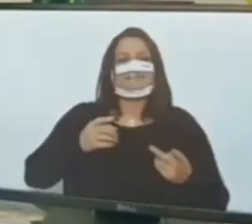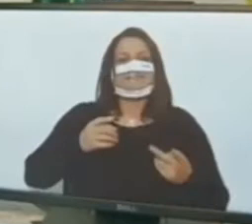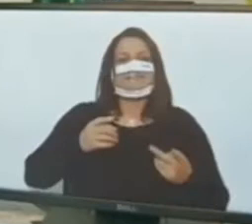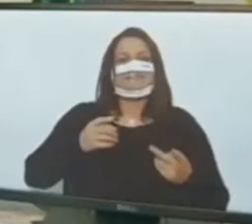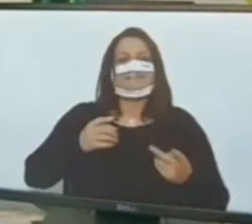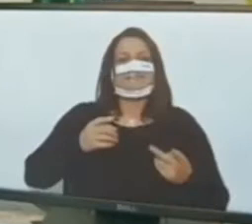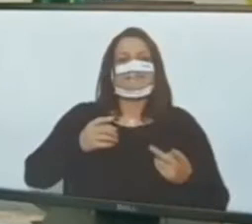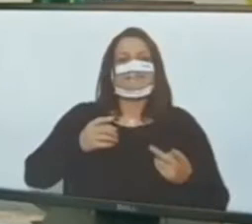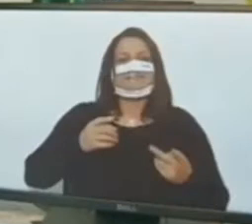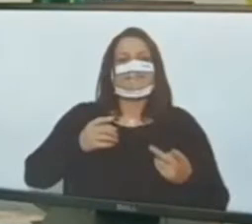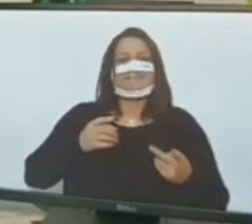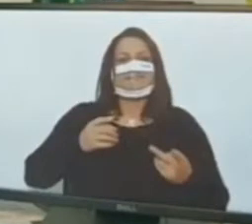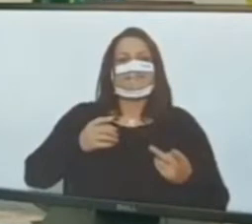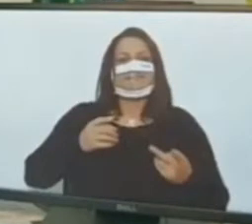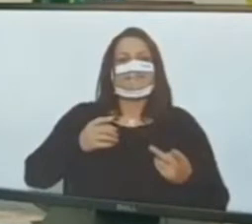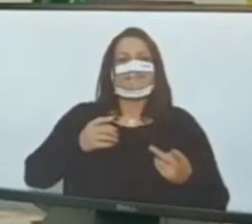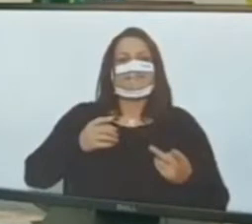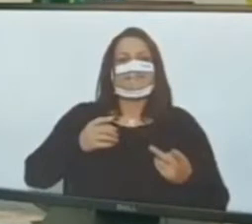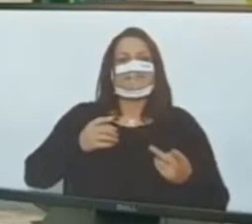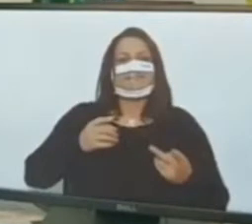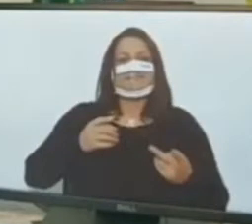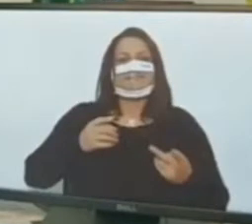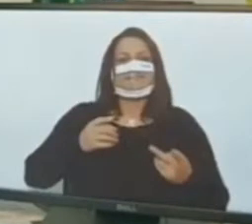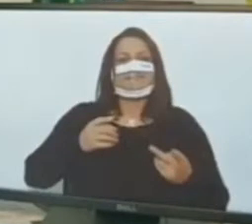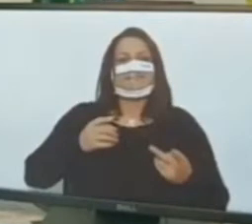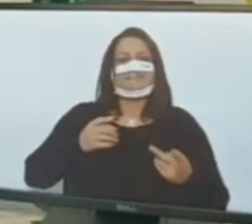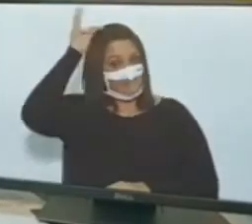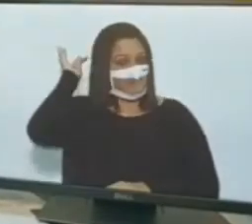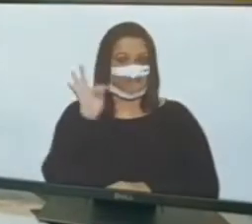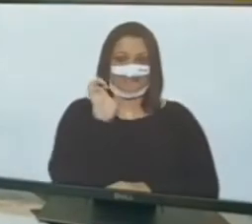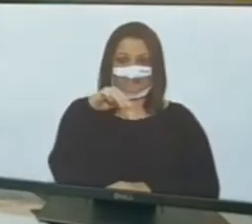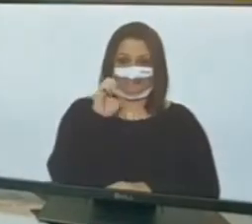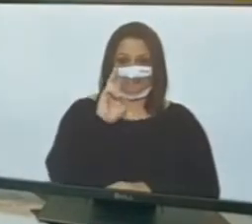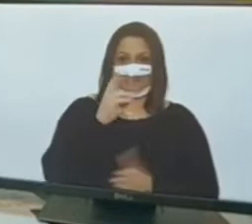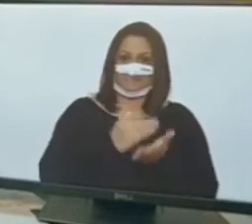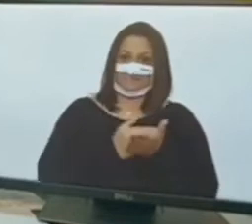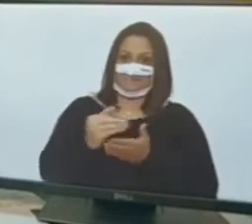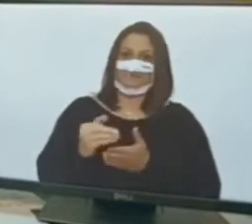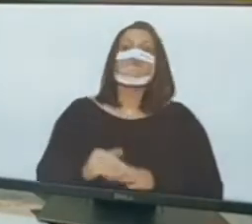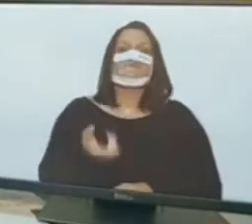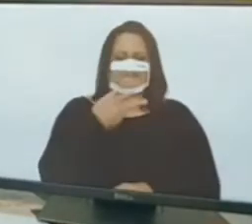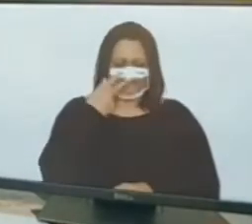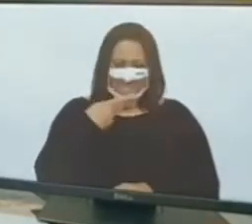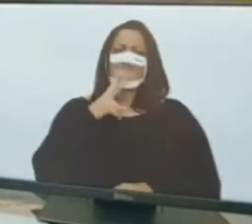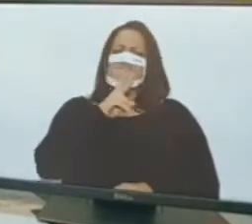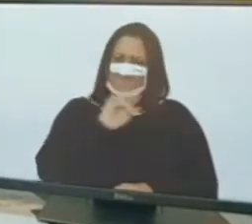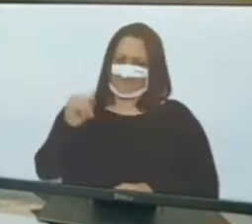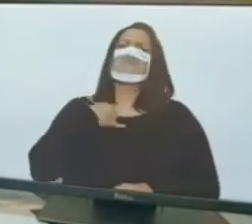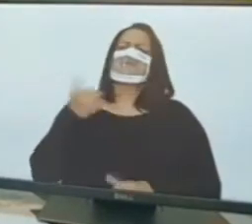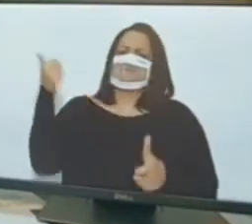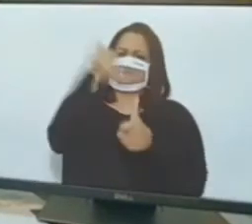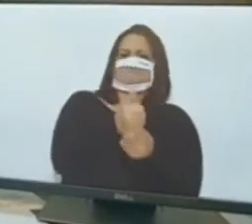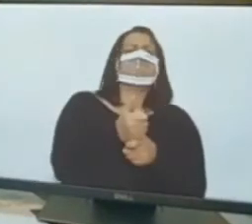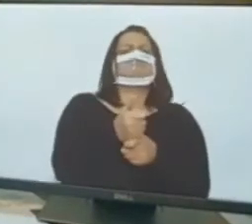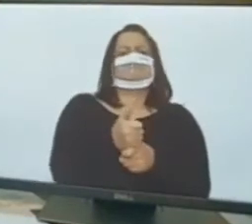Então, o Temer começou. Eu já dizia que ia colocar na defesa um oficial-general de quatro estrelas. O Temer